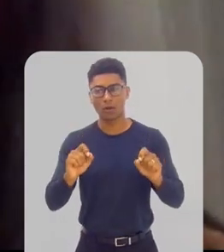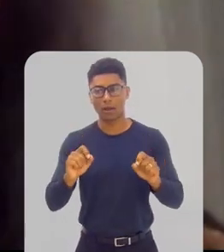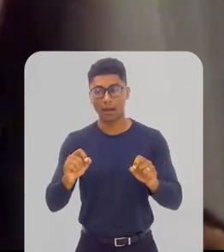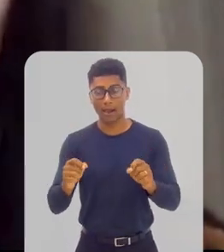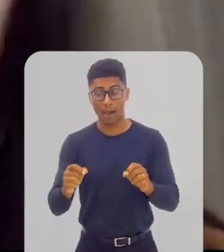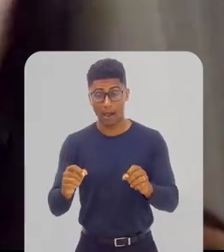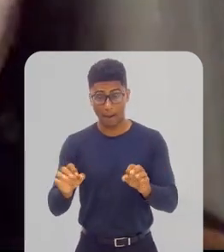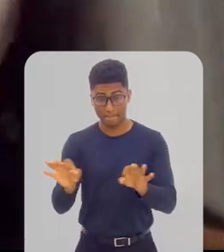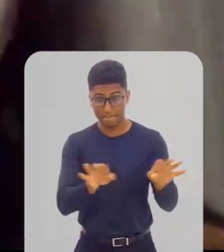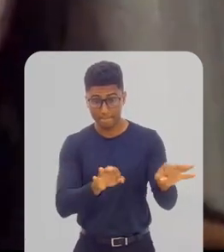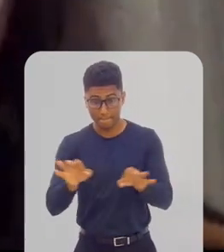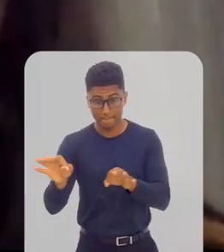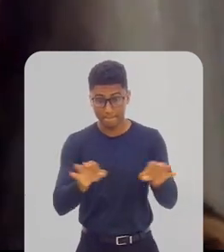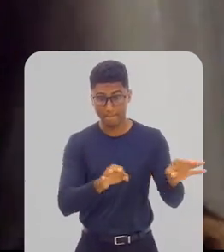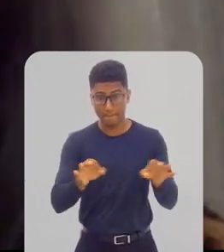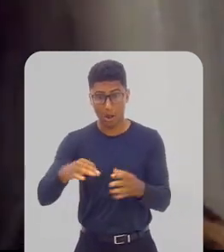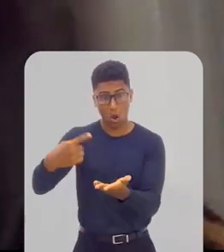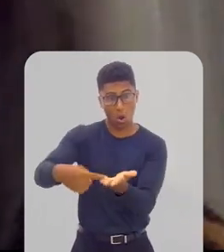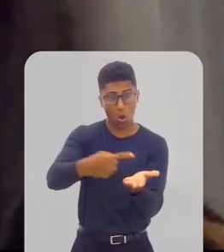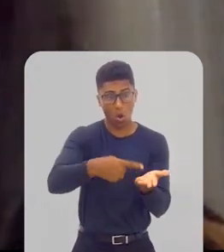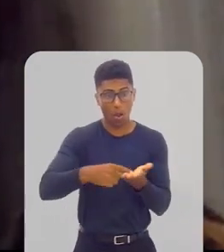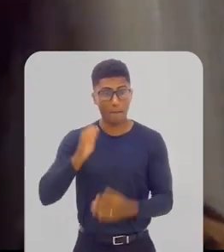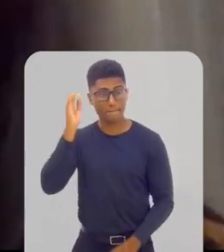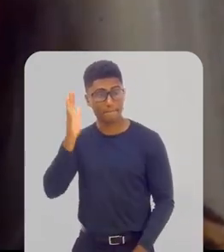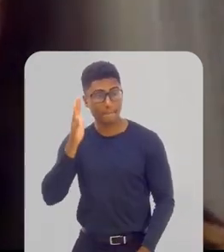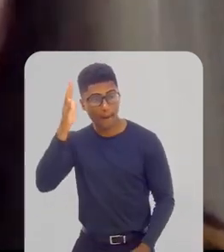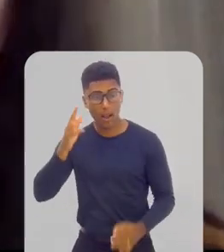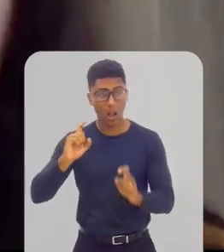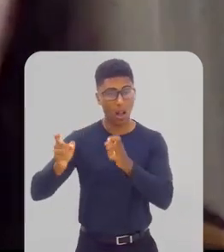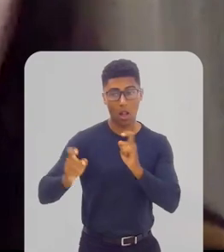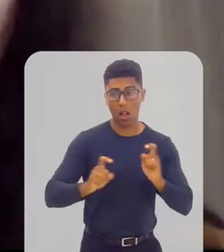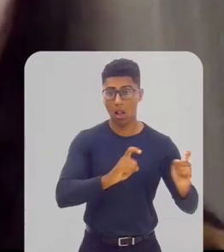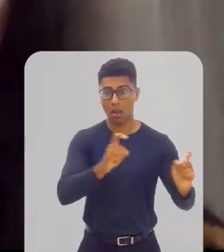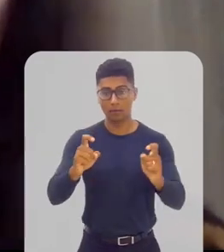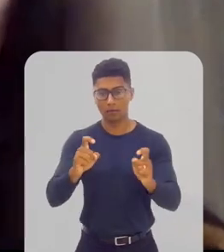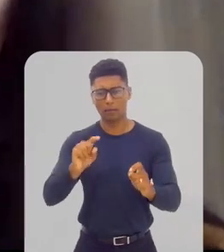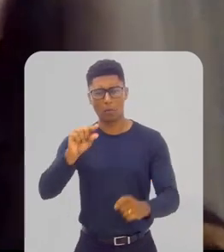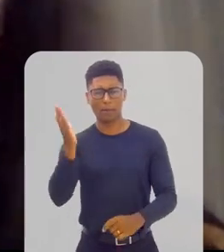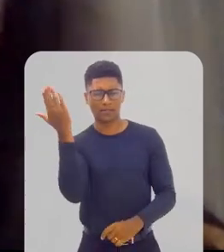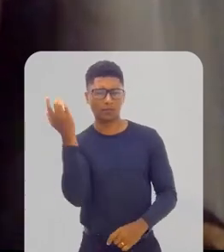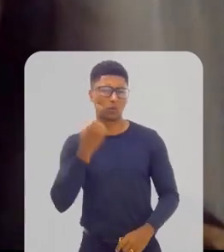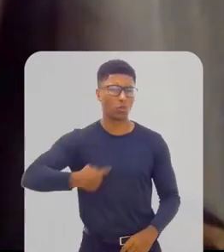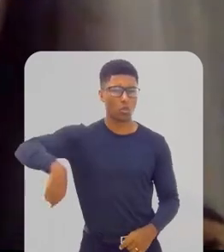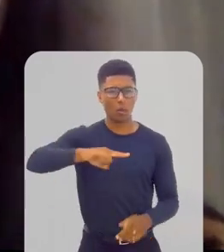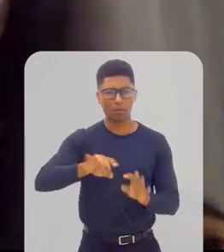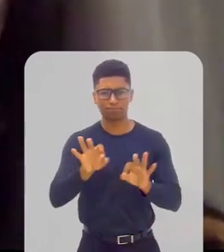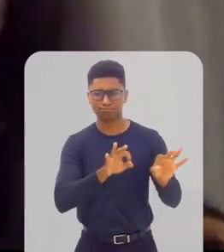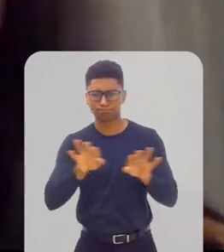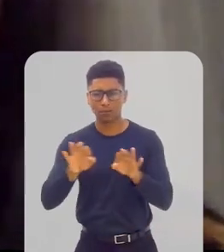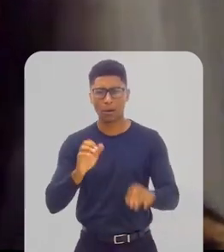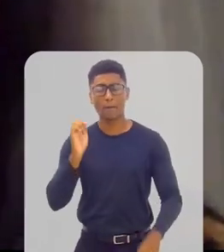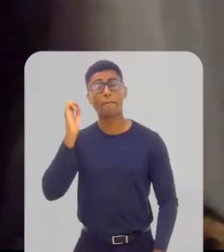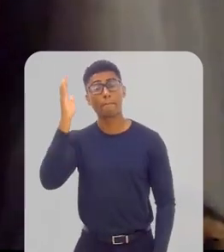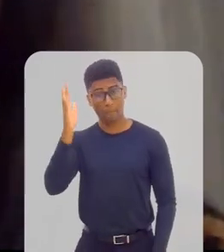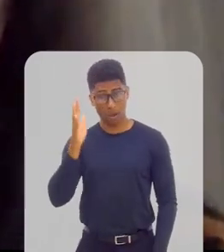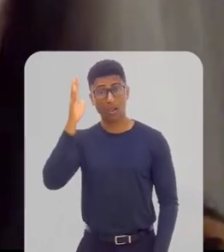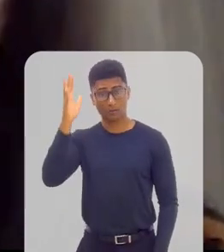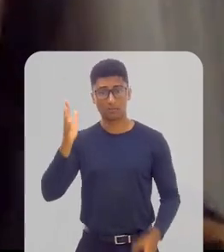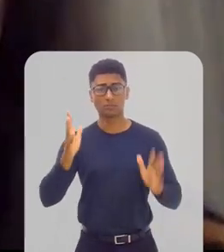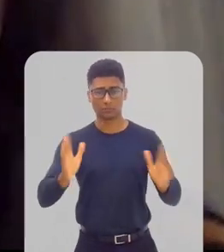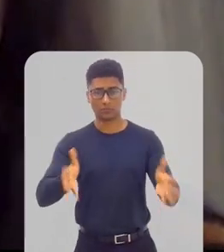sobre temas relativos à gestão. Recentemente organizamos, em conjunto com a Secretaria de Planejamento e Gestão, uma palestra